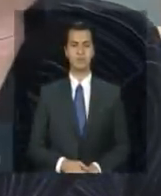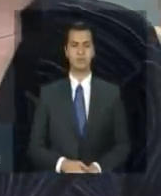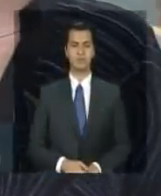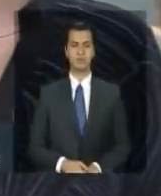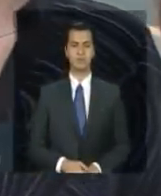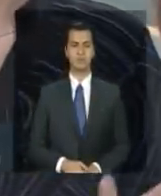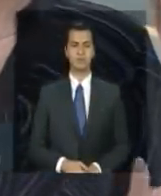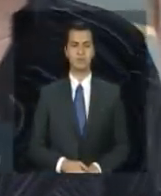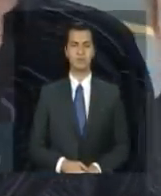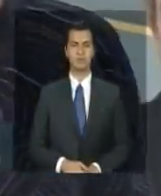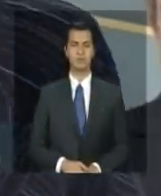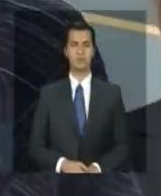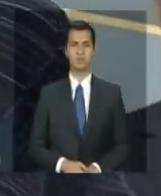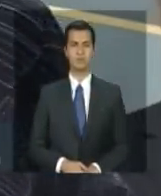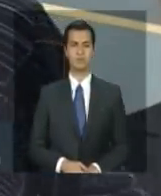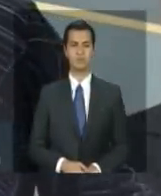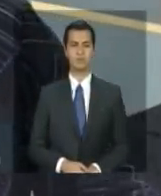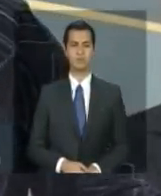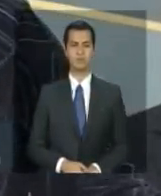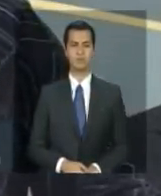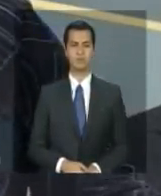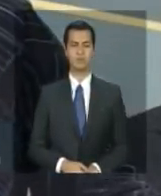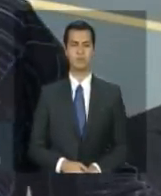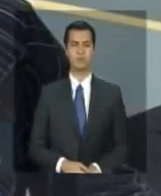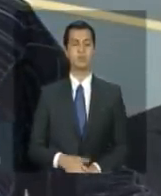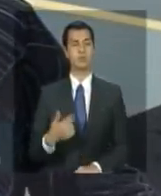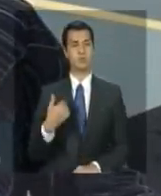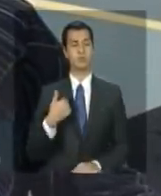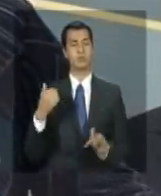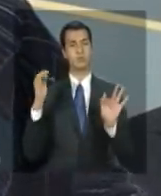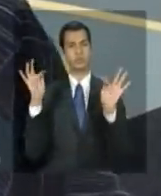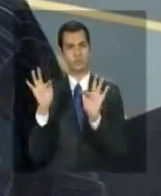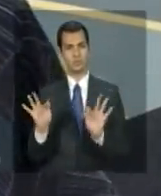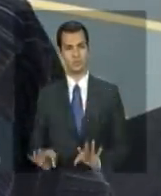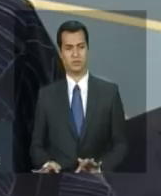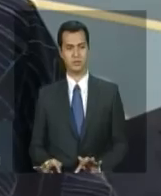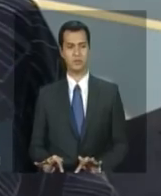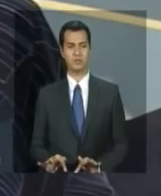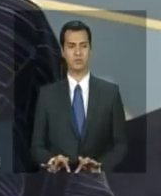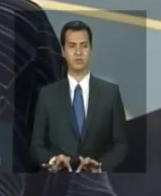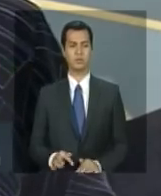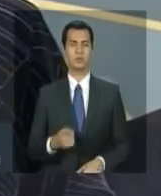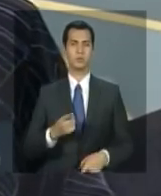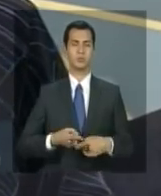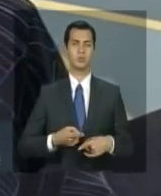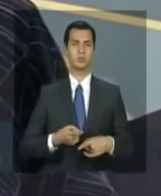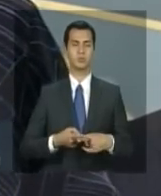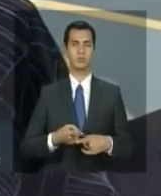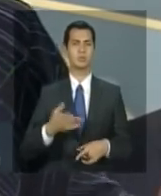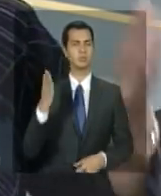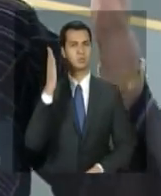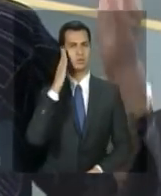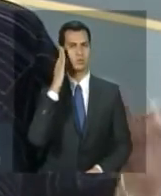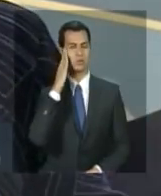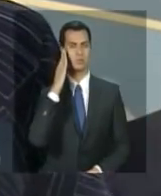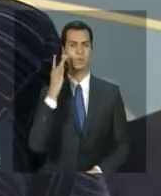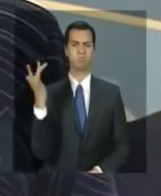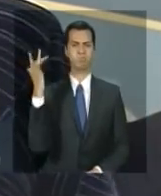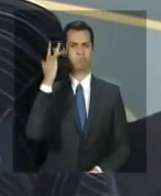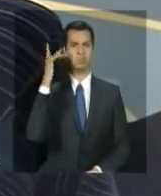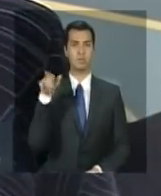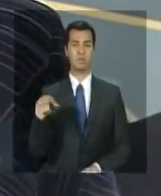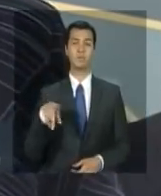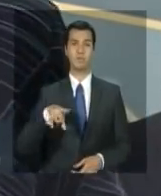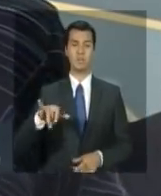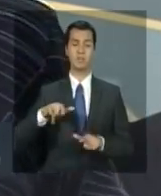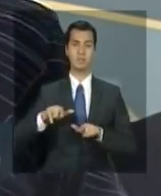fico ao mesmo tempo feliz porque sempre que uma pessoa talentosa vai enfrentar um